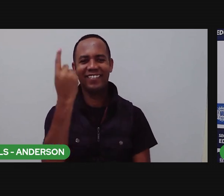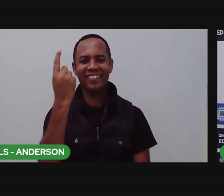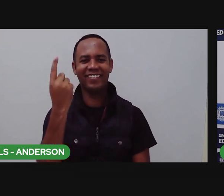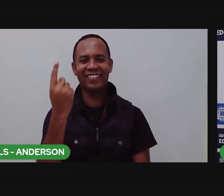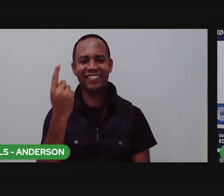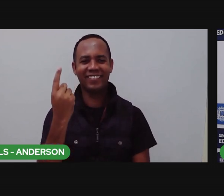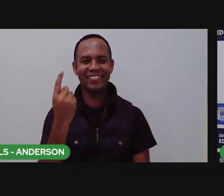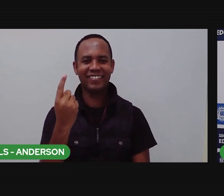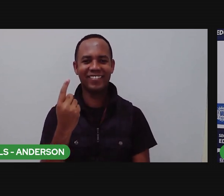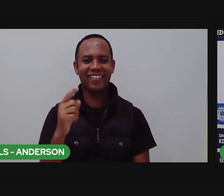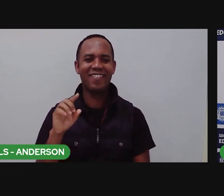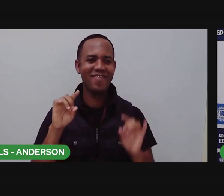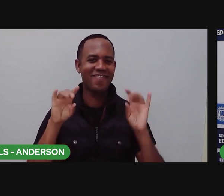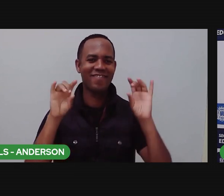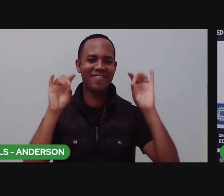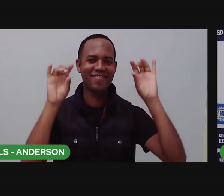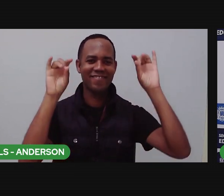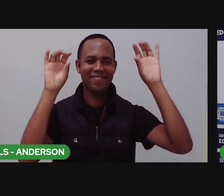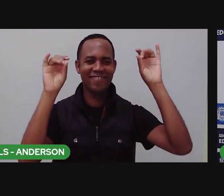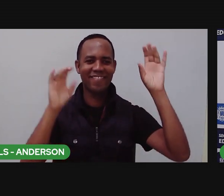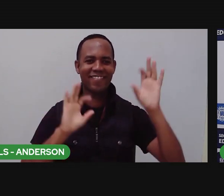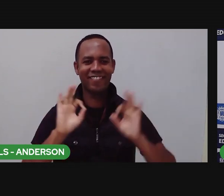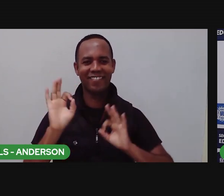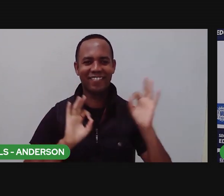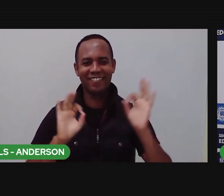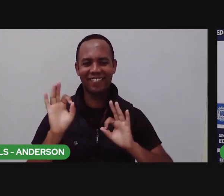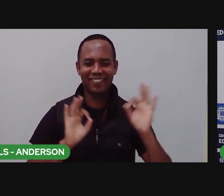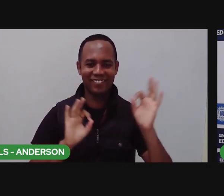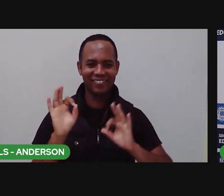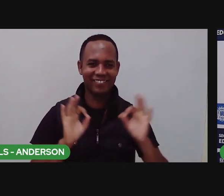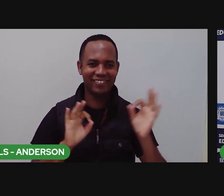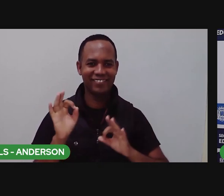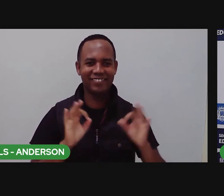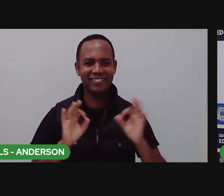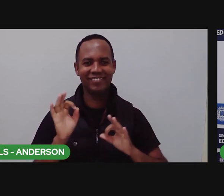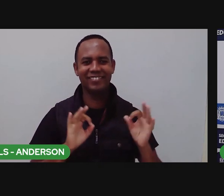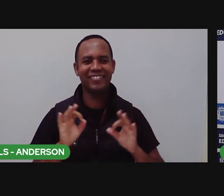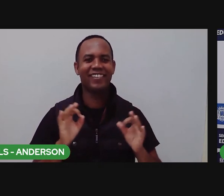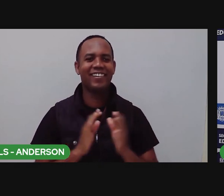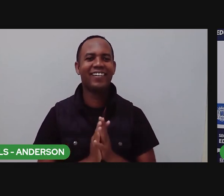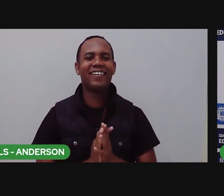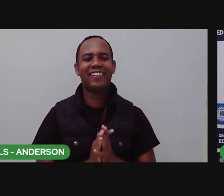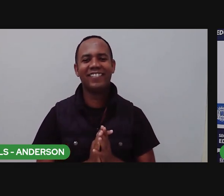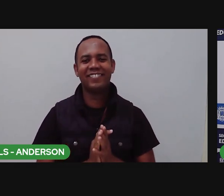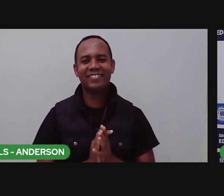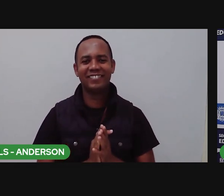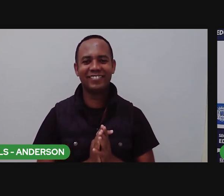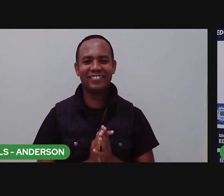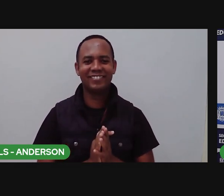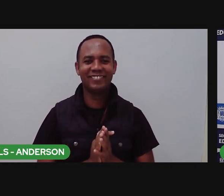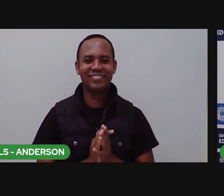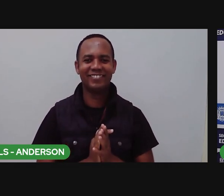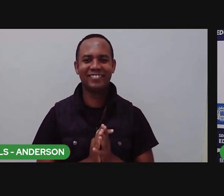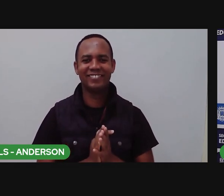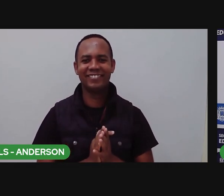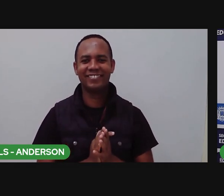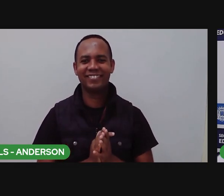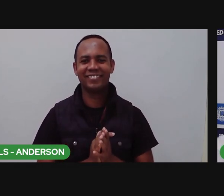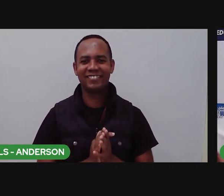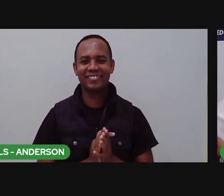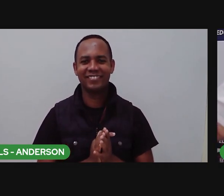ele tá hoje, todo arrumado, todo trabalhado na elegância. Quem aguenta? Mas a prova vem aqui,